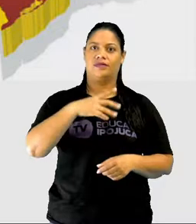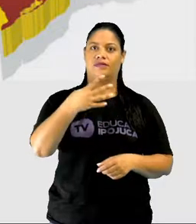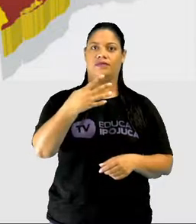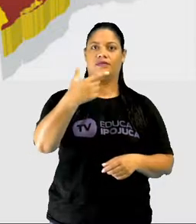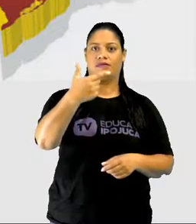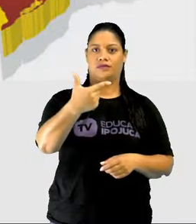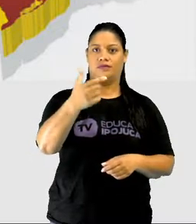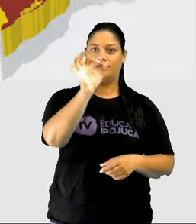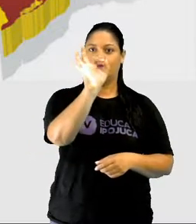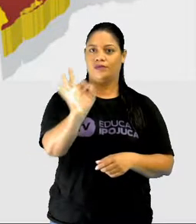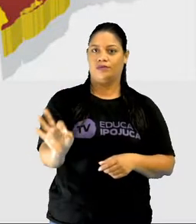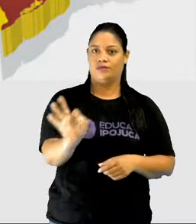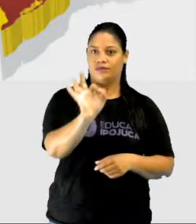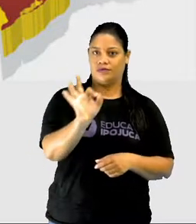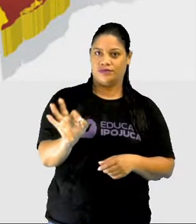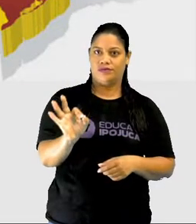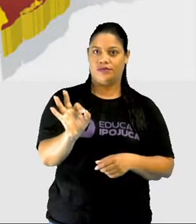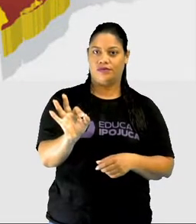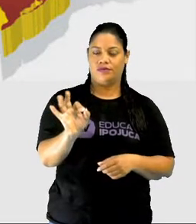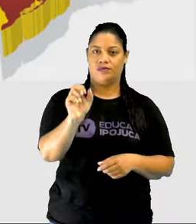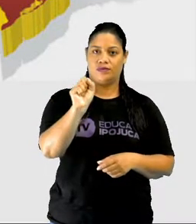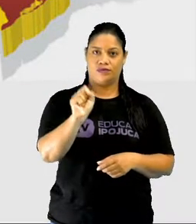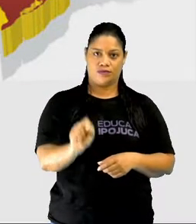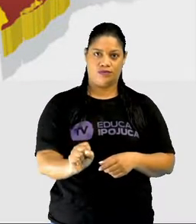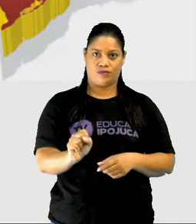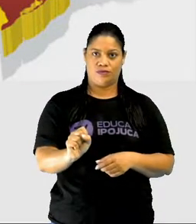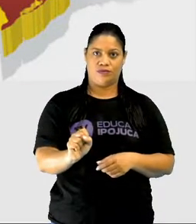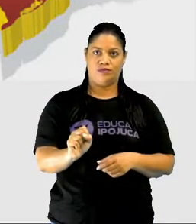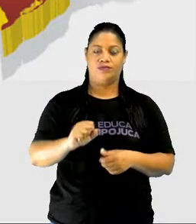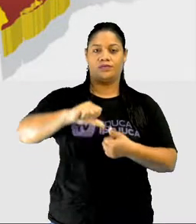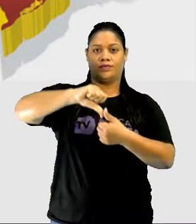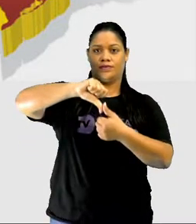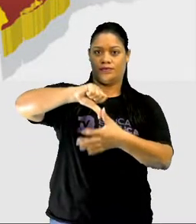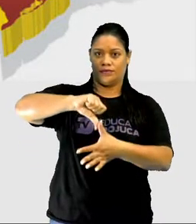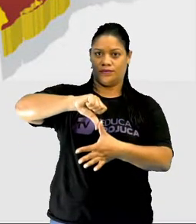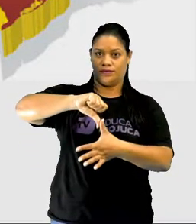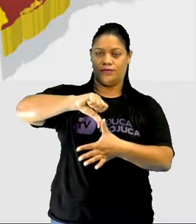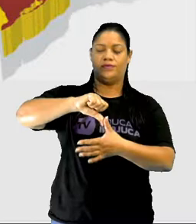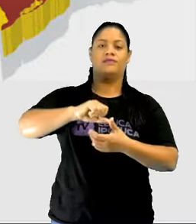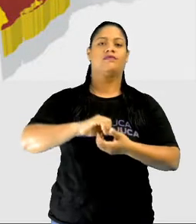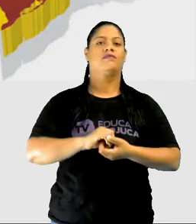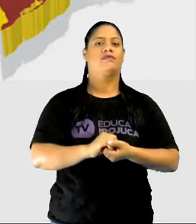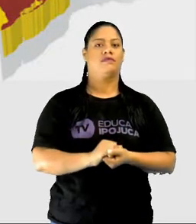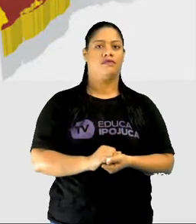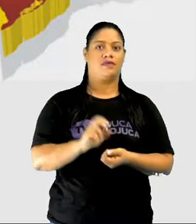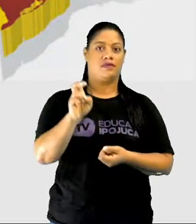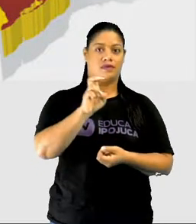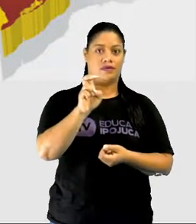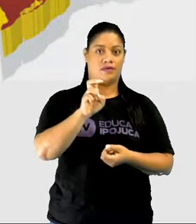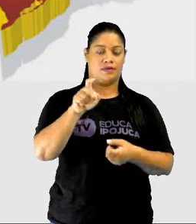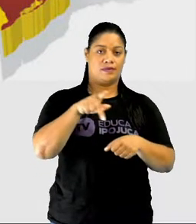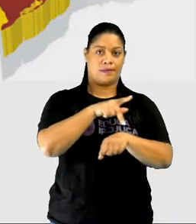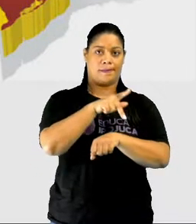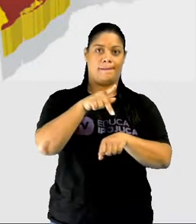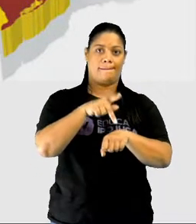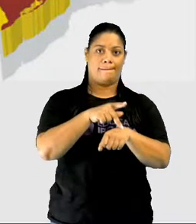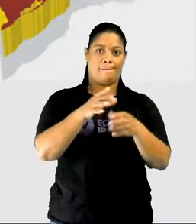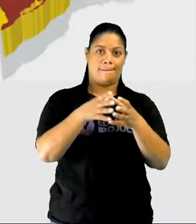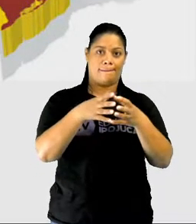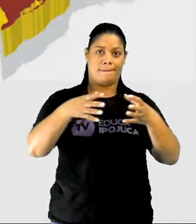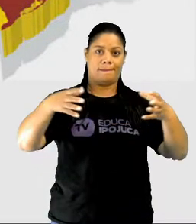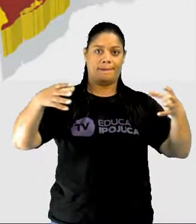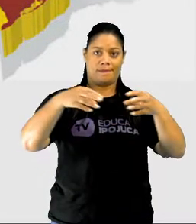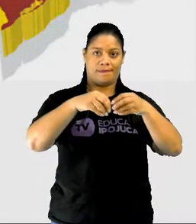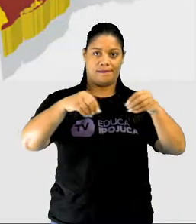% da porção sul do continente americano e ele é o quinto maior país em extensão